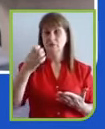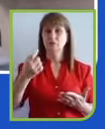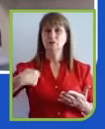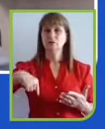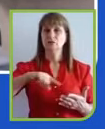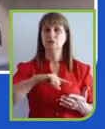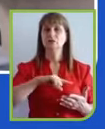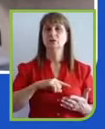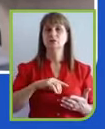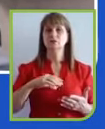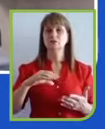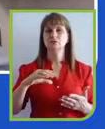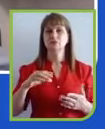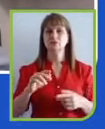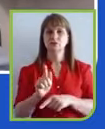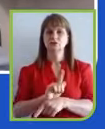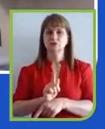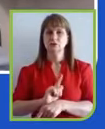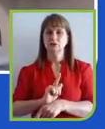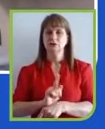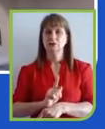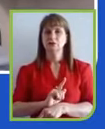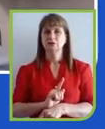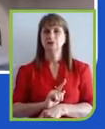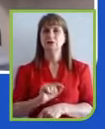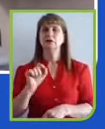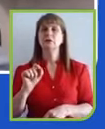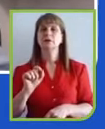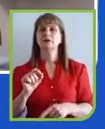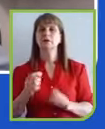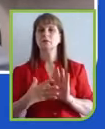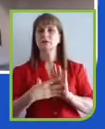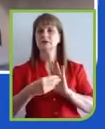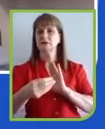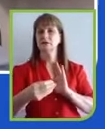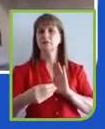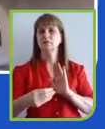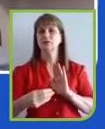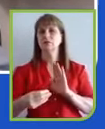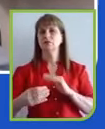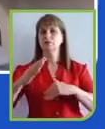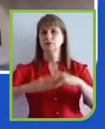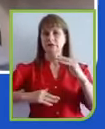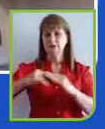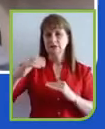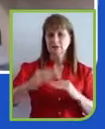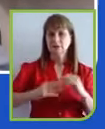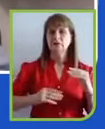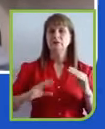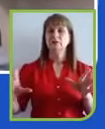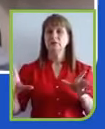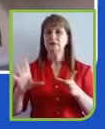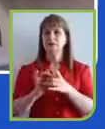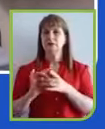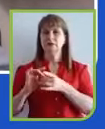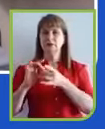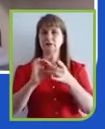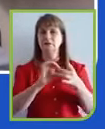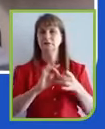o exemplo de uma ação integrada onde vocês devem estar acompanhando pela mídia, inclusive com mídia